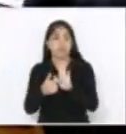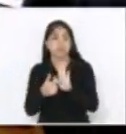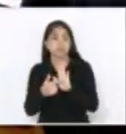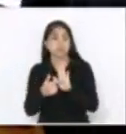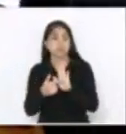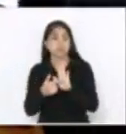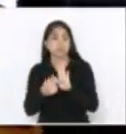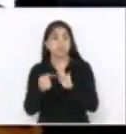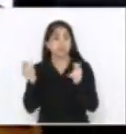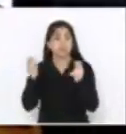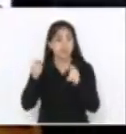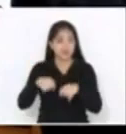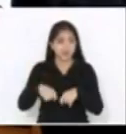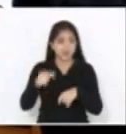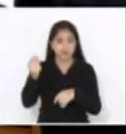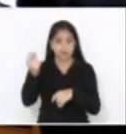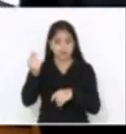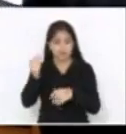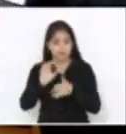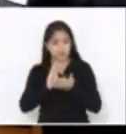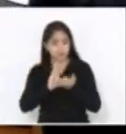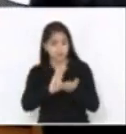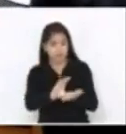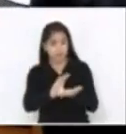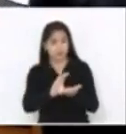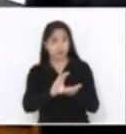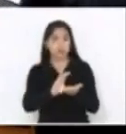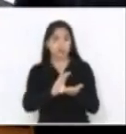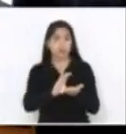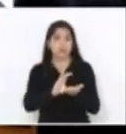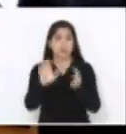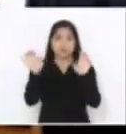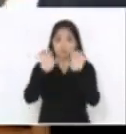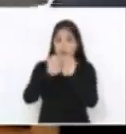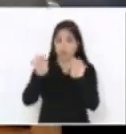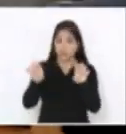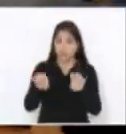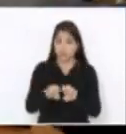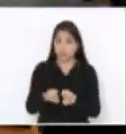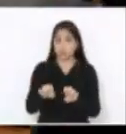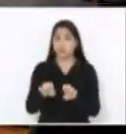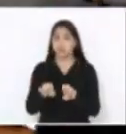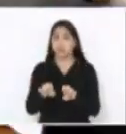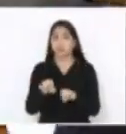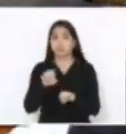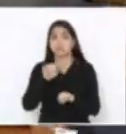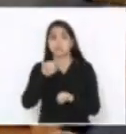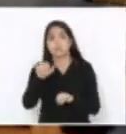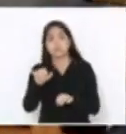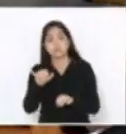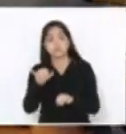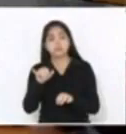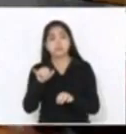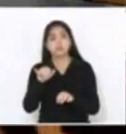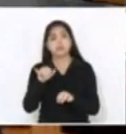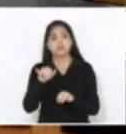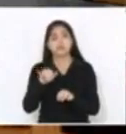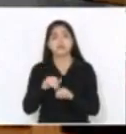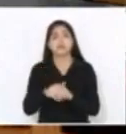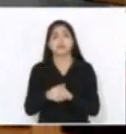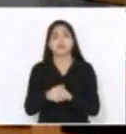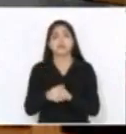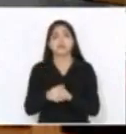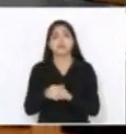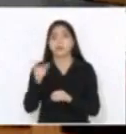fazer investimentos mais pesados em infraestrutura, se se socorrer de